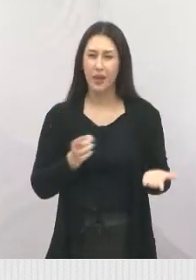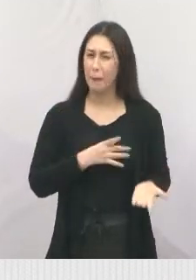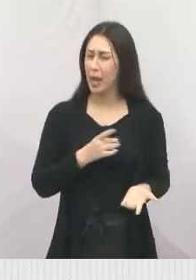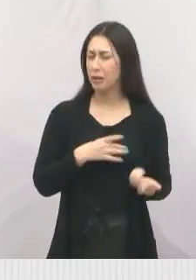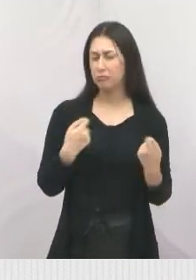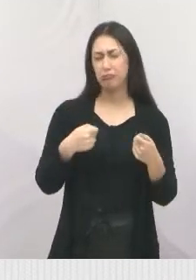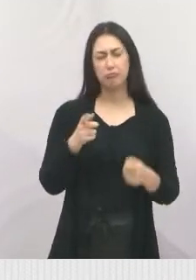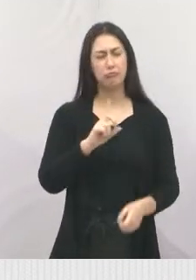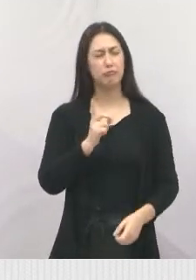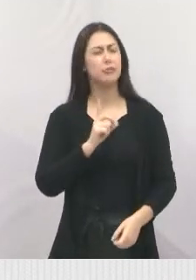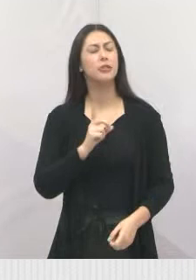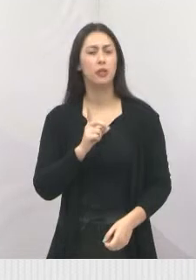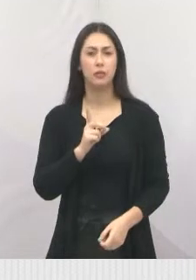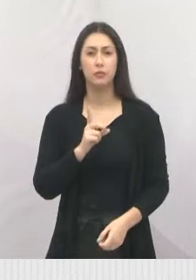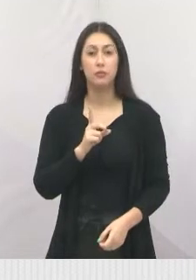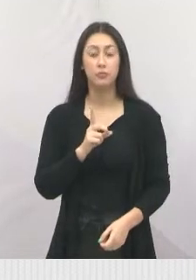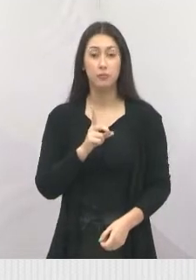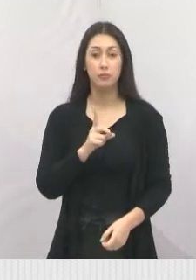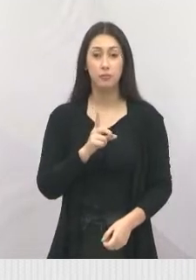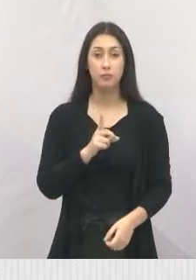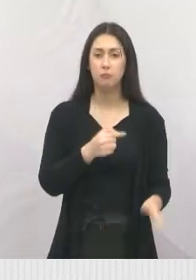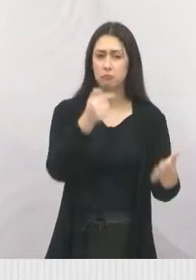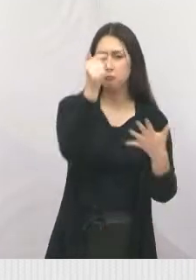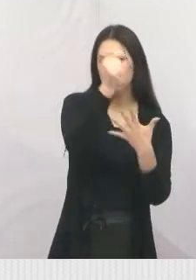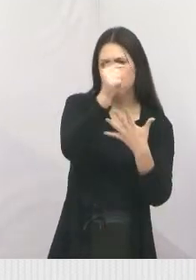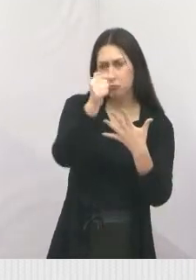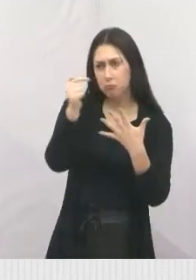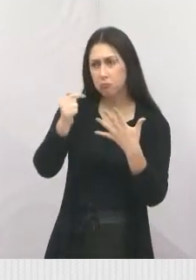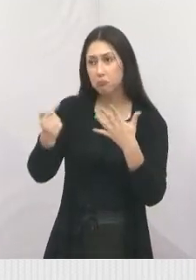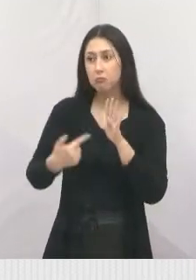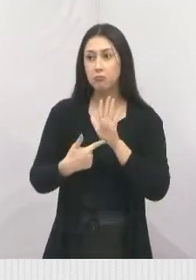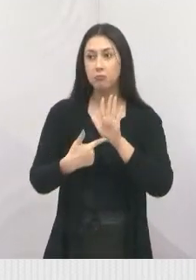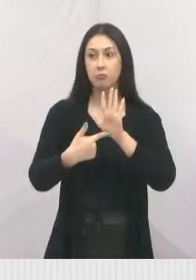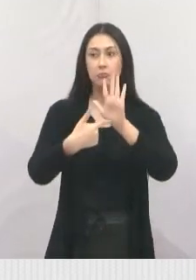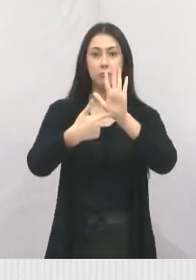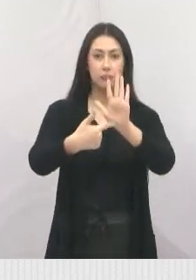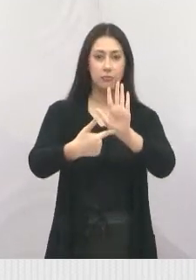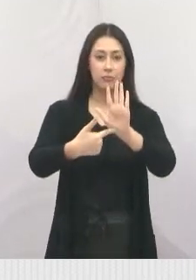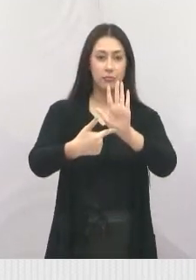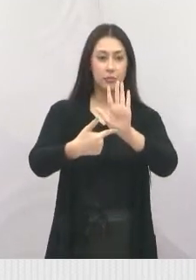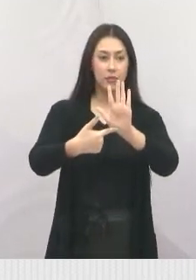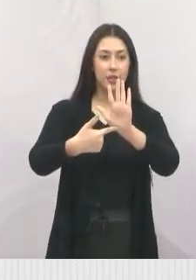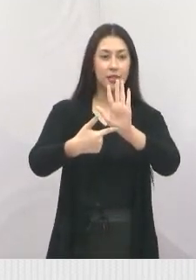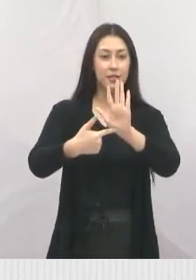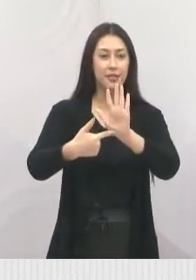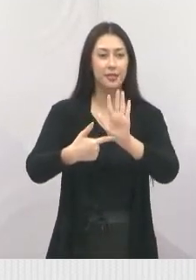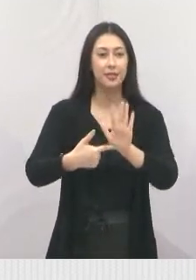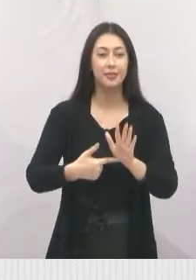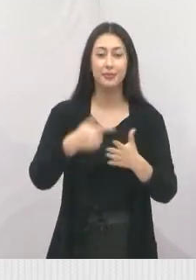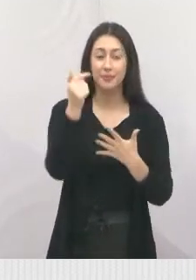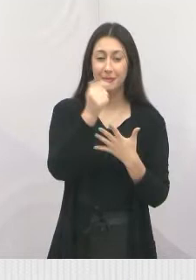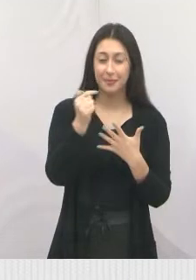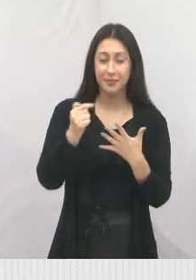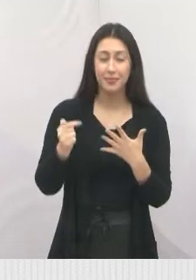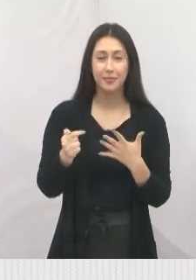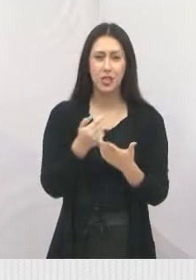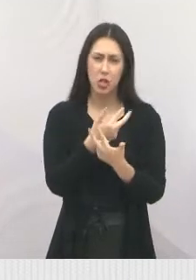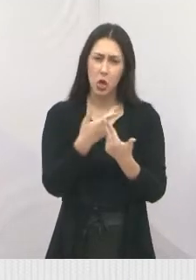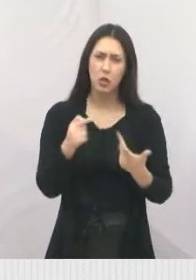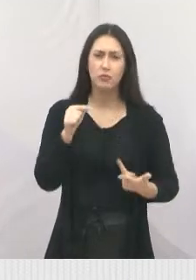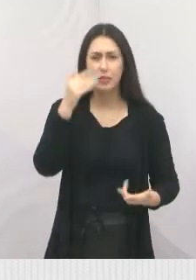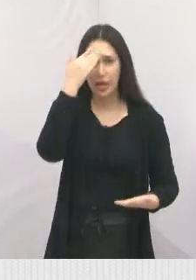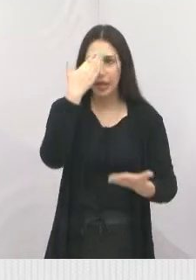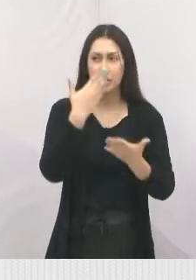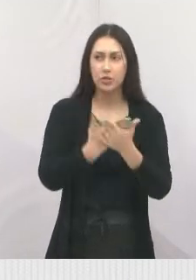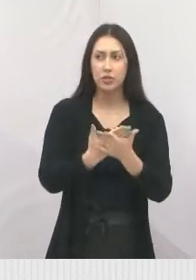medo, faça os seus apontamentos, faça as suas colocações, o que você acredita, o que é